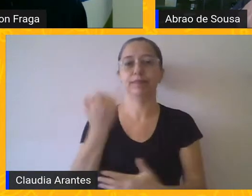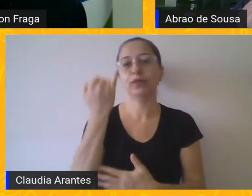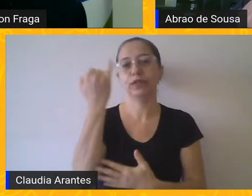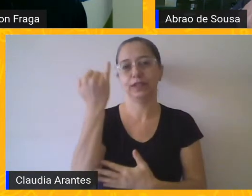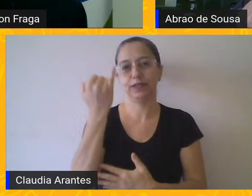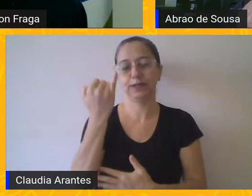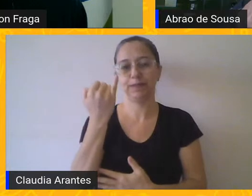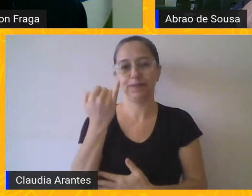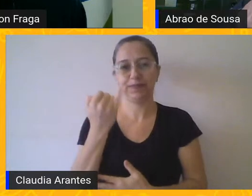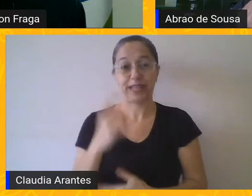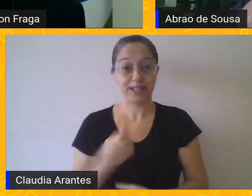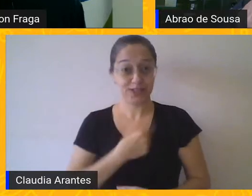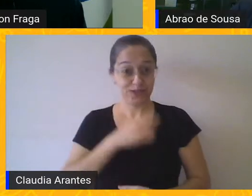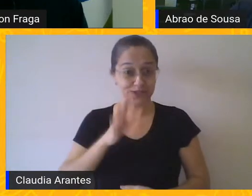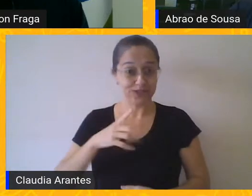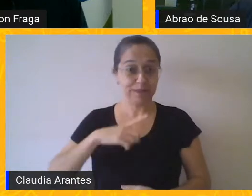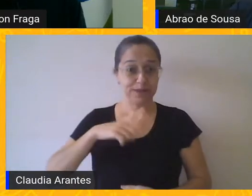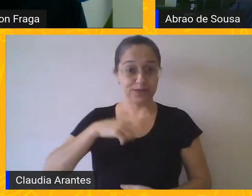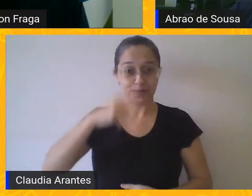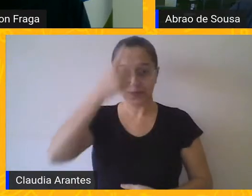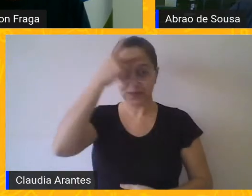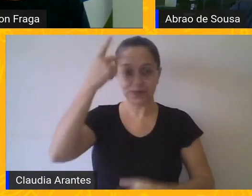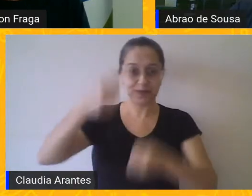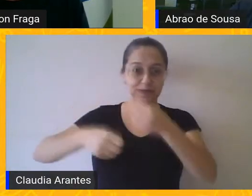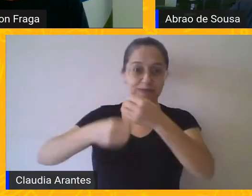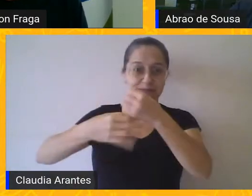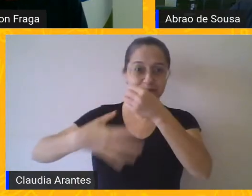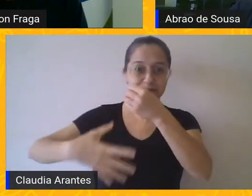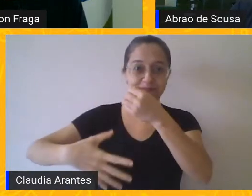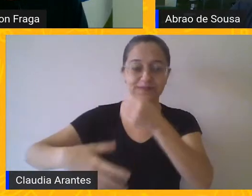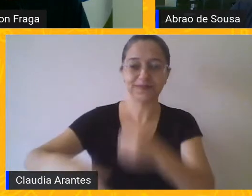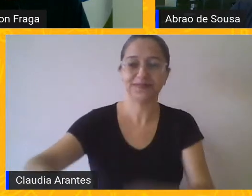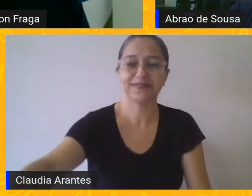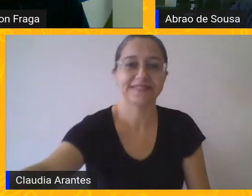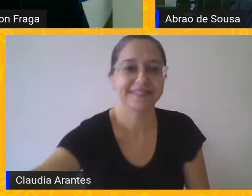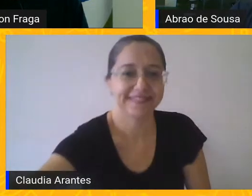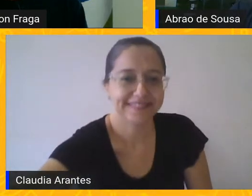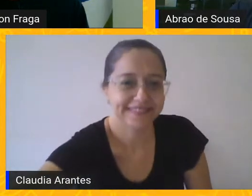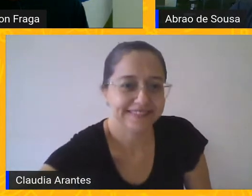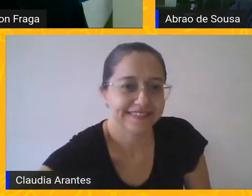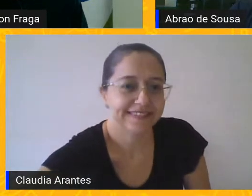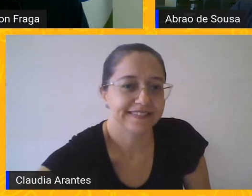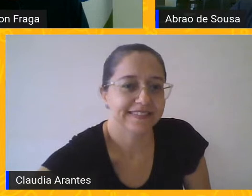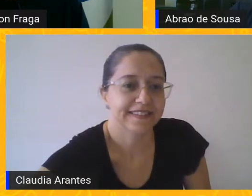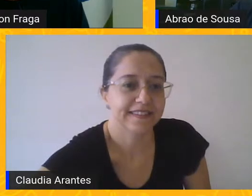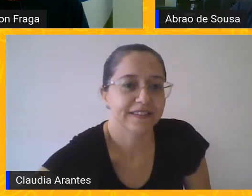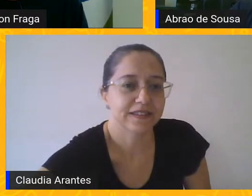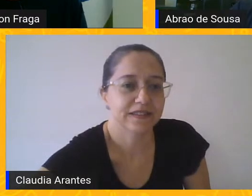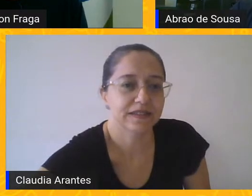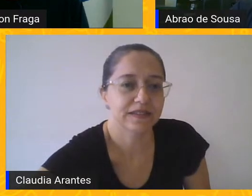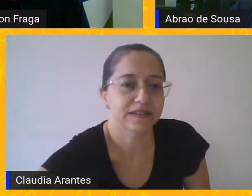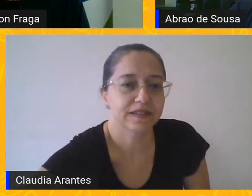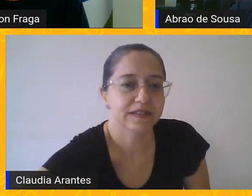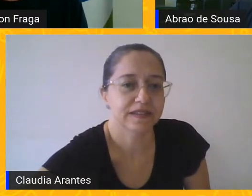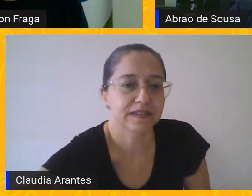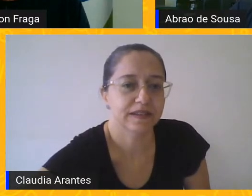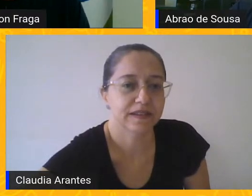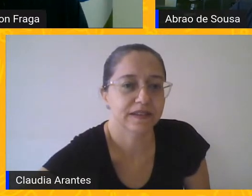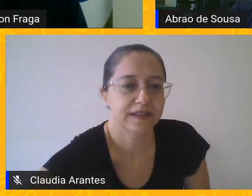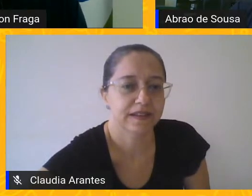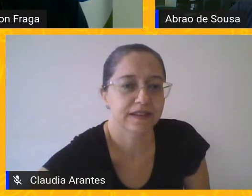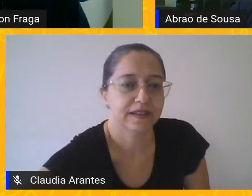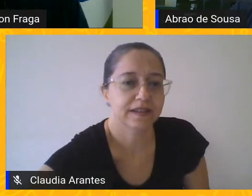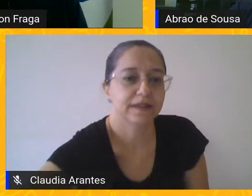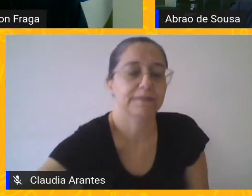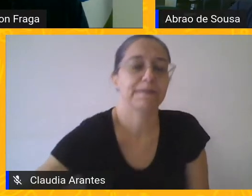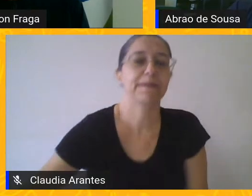tem aqui algumas participações com a gente. Vamos ver aqui a Luzani. Muito obrigado, Luzani, pela sua presença, que está sempre aí com a gente, participando.